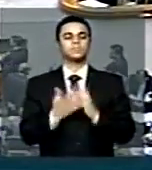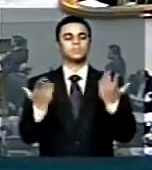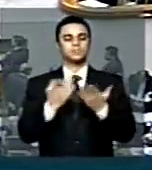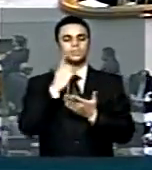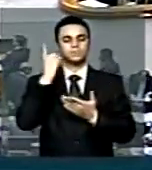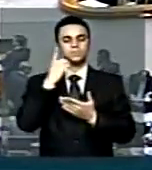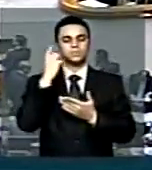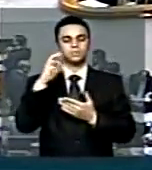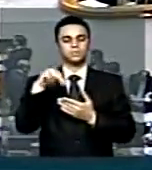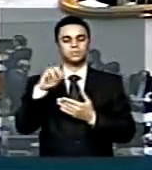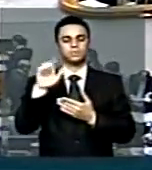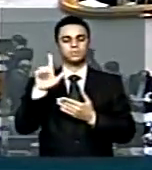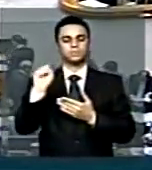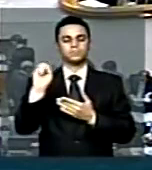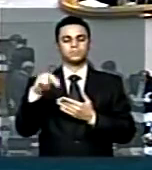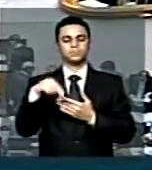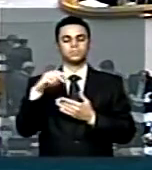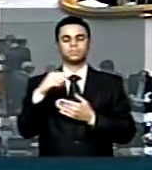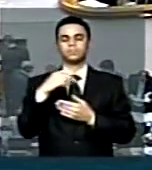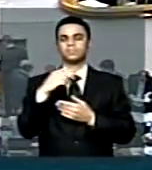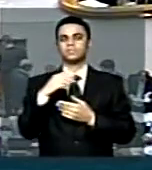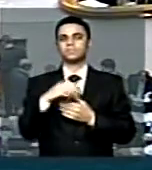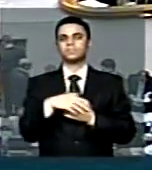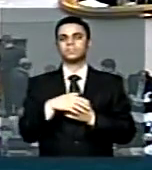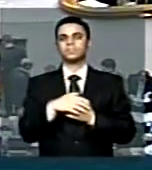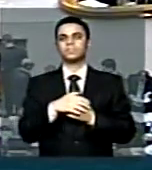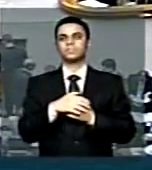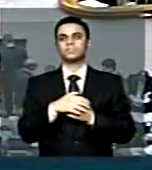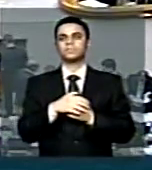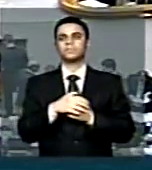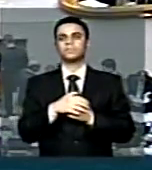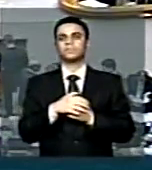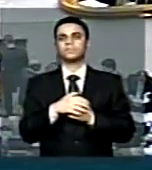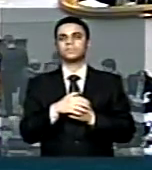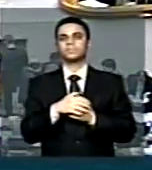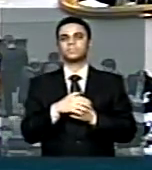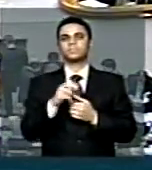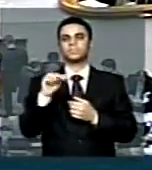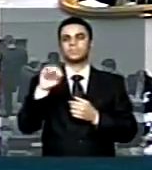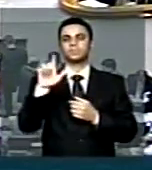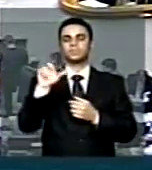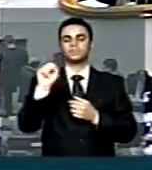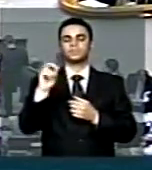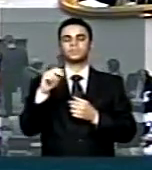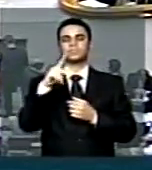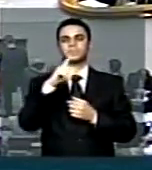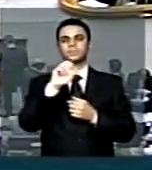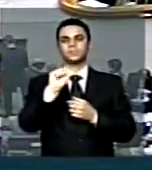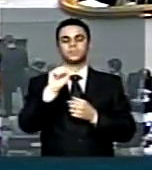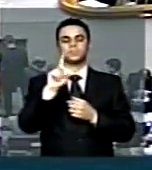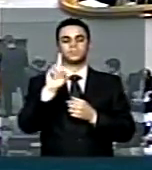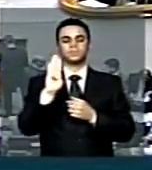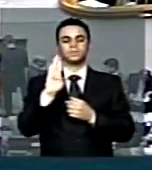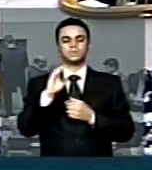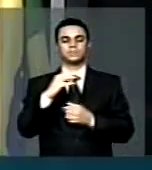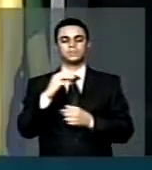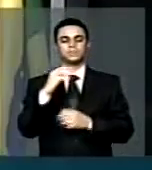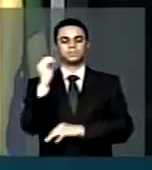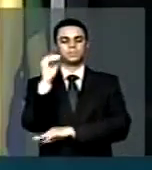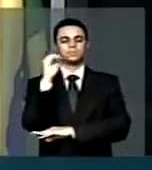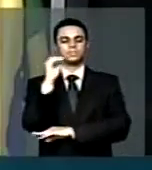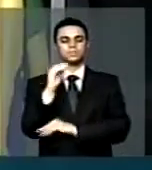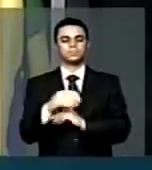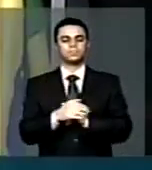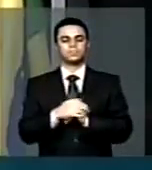Marquesan Júnior, filho, melhor dizendo, Nelson Marquesan Júnior do PSDB do Rio Grande do Sul. O tem cartório nessa